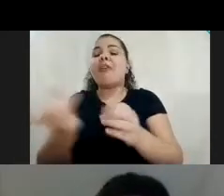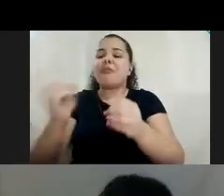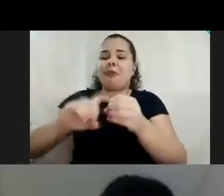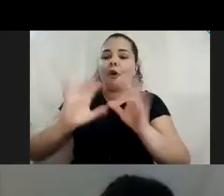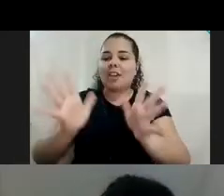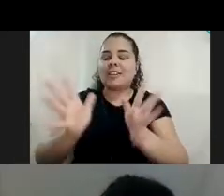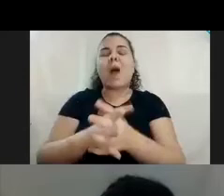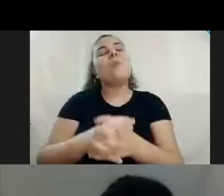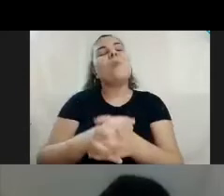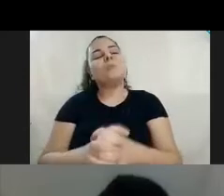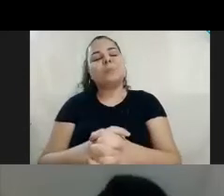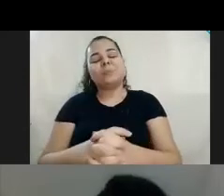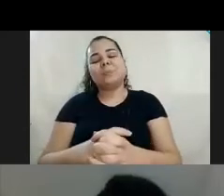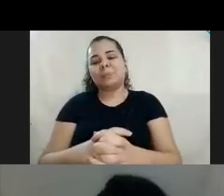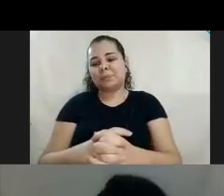então.